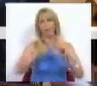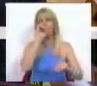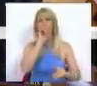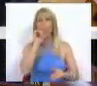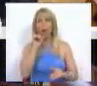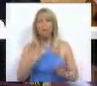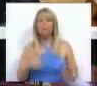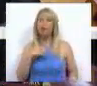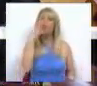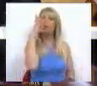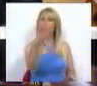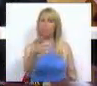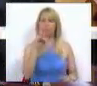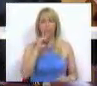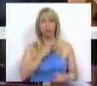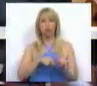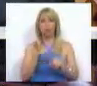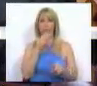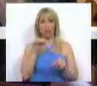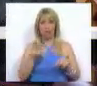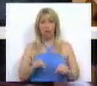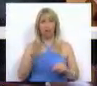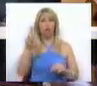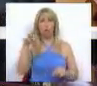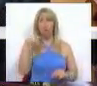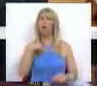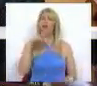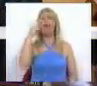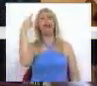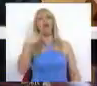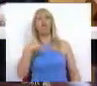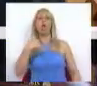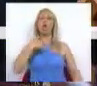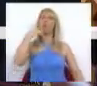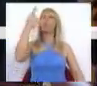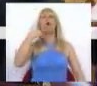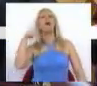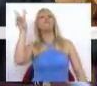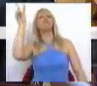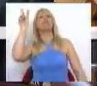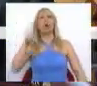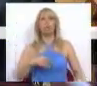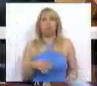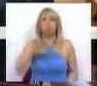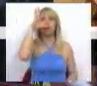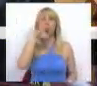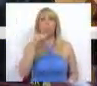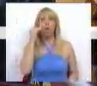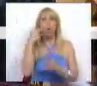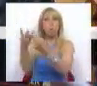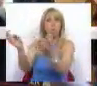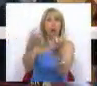senhora deputada, em nenhum momento aqui me viu cantar vitória. Eu não sei como é que aquelas bancadas vão votar a resolução.